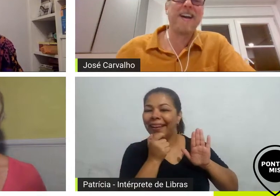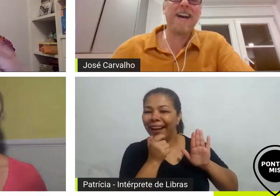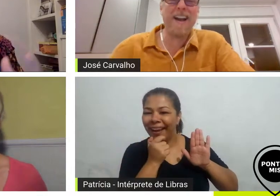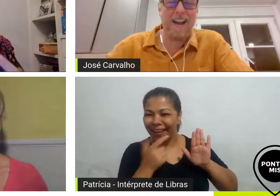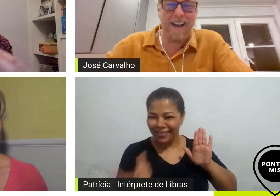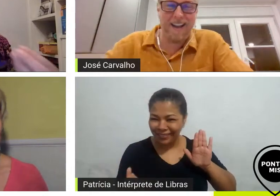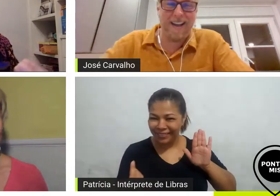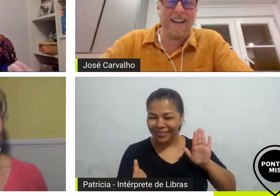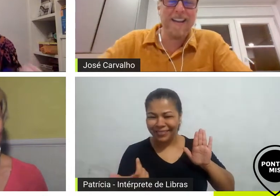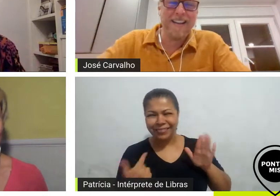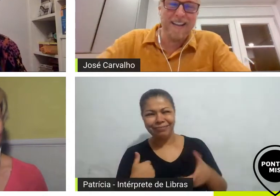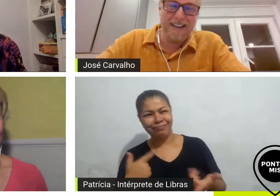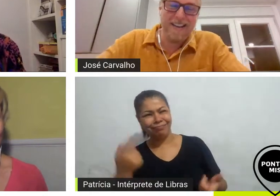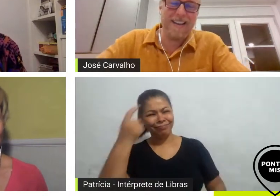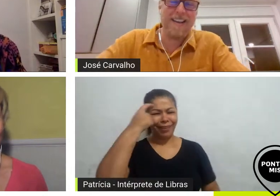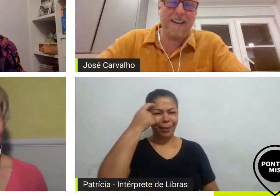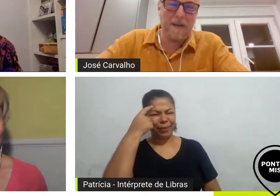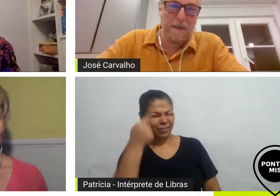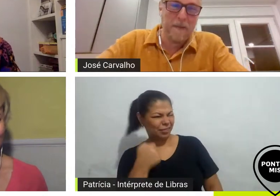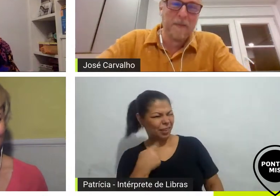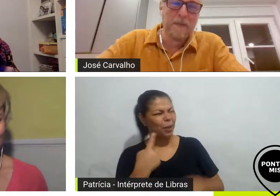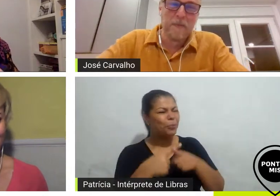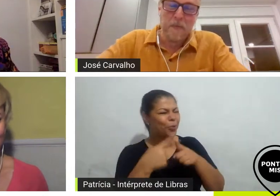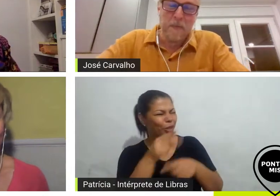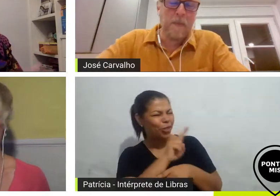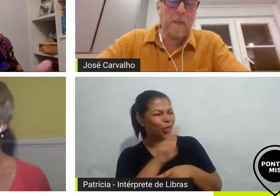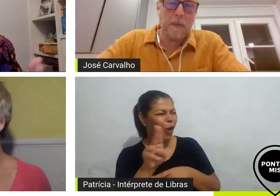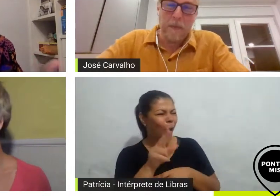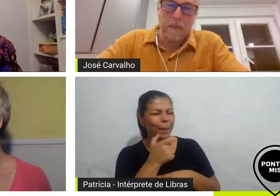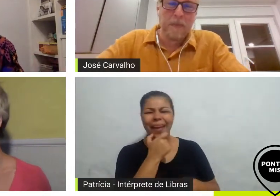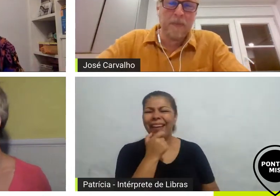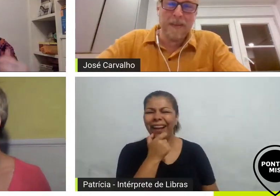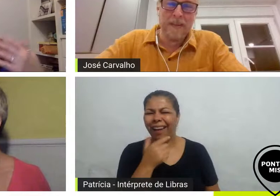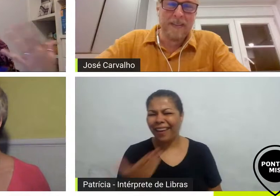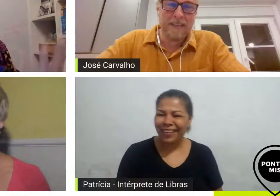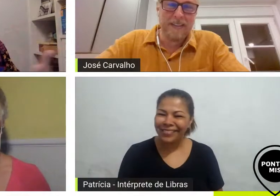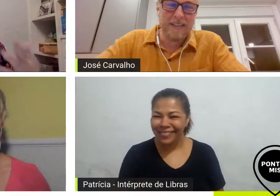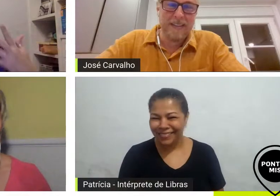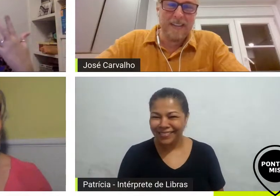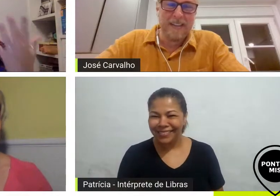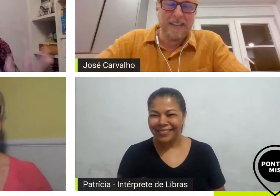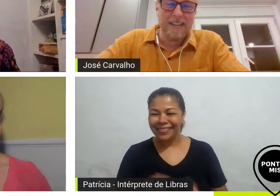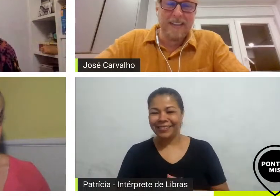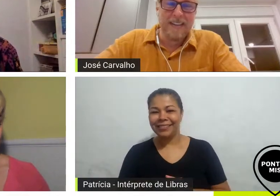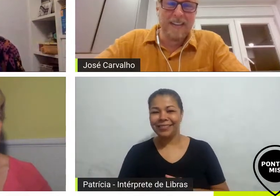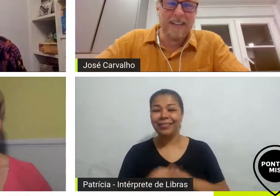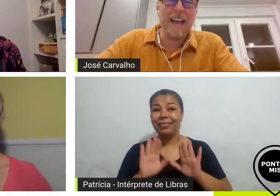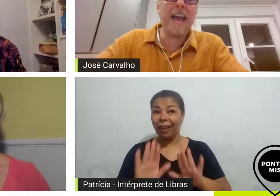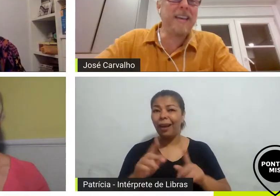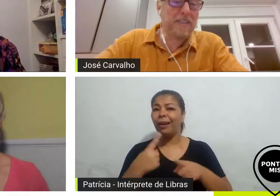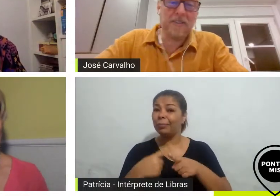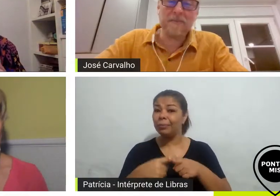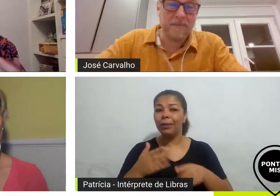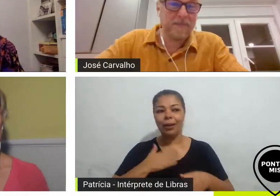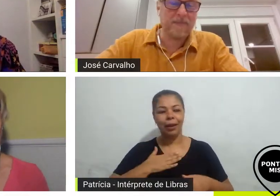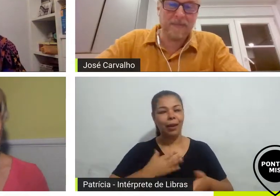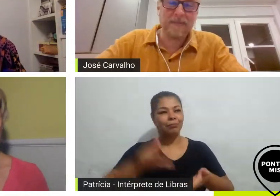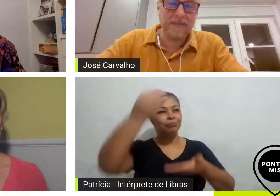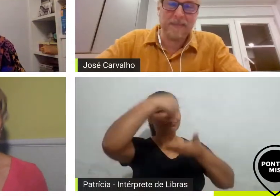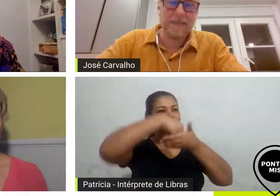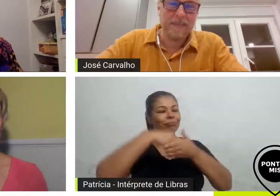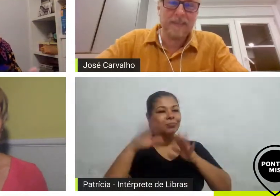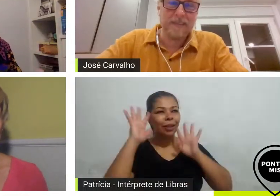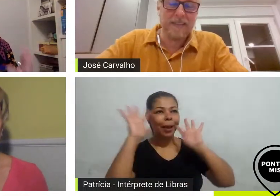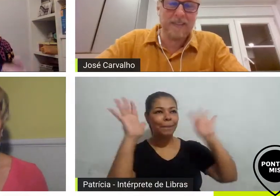fica mas por que o nome deles é inglês o que que não mas é porque está no meu imaginário essa cultura